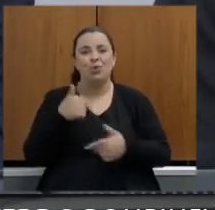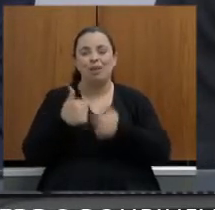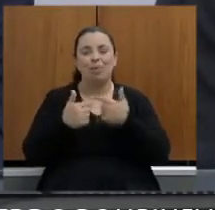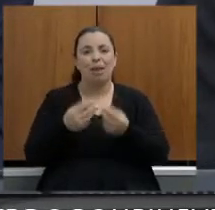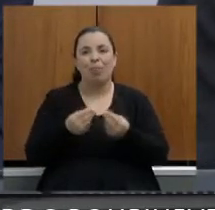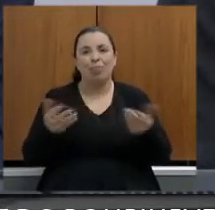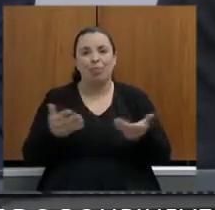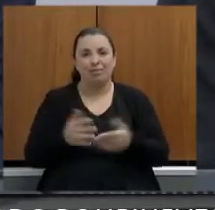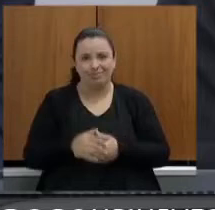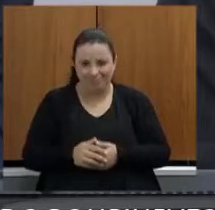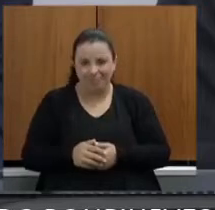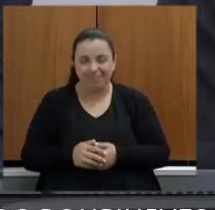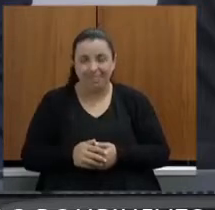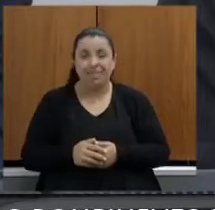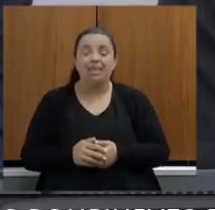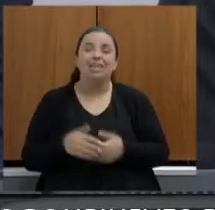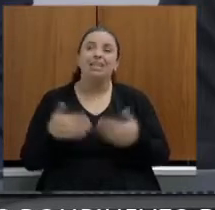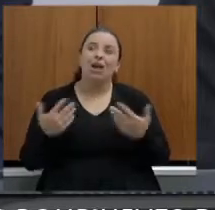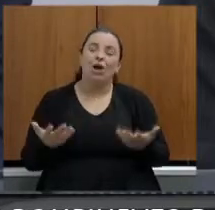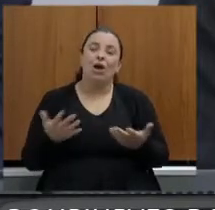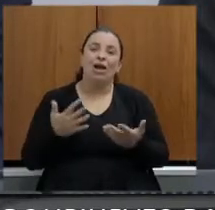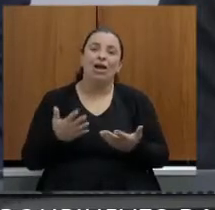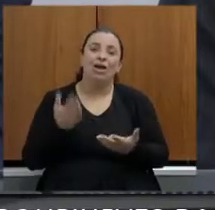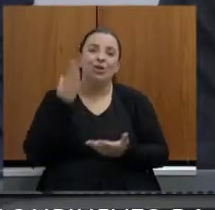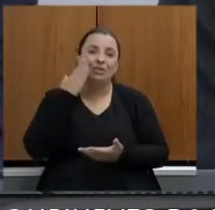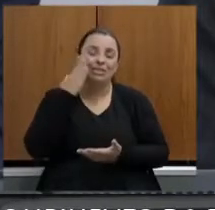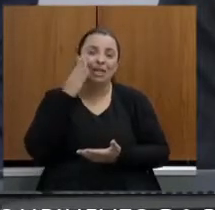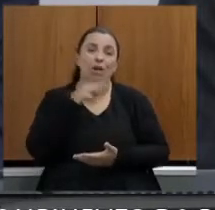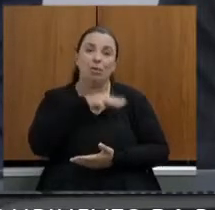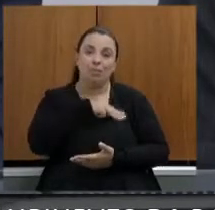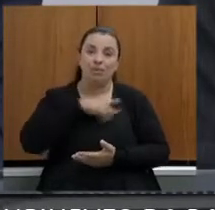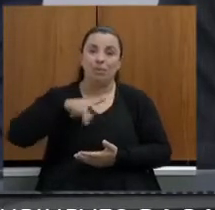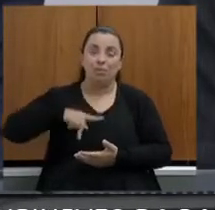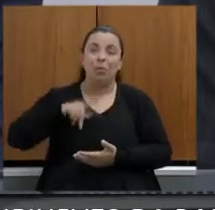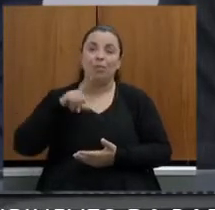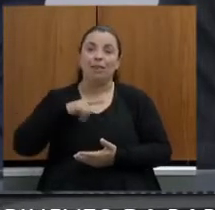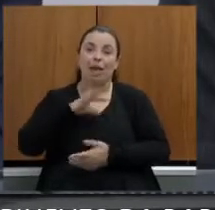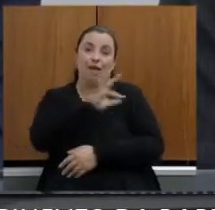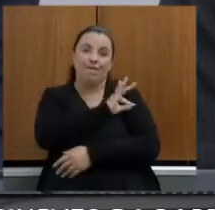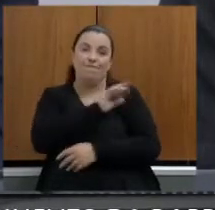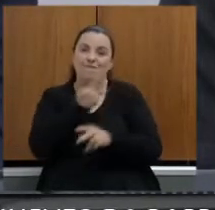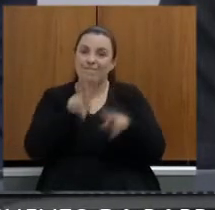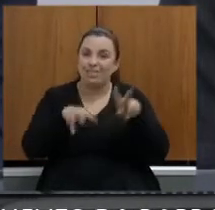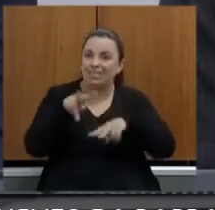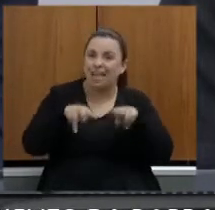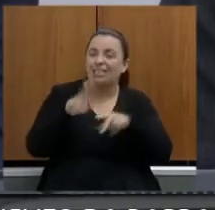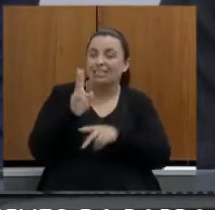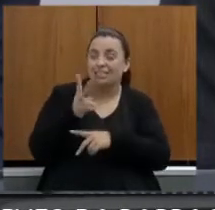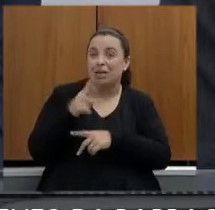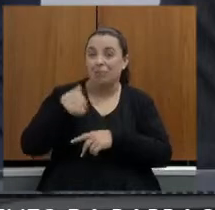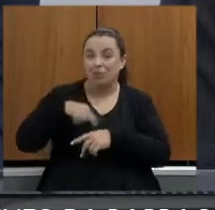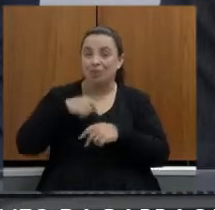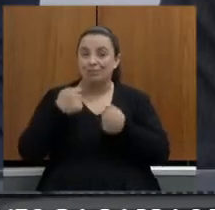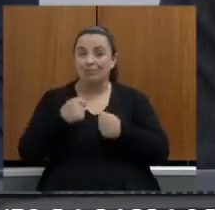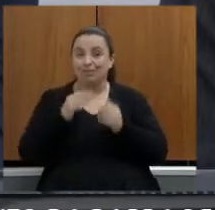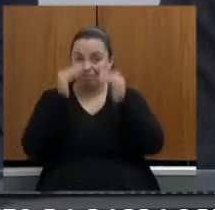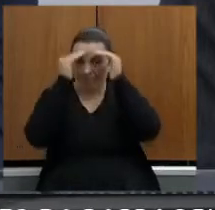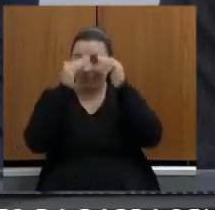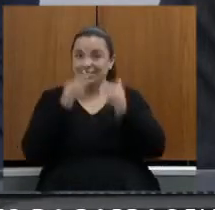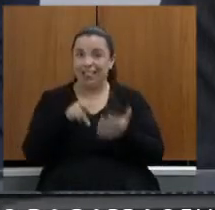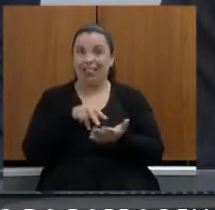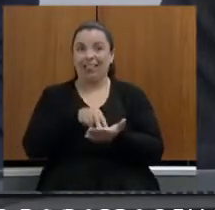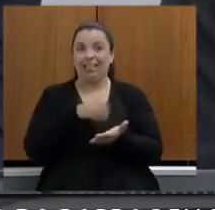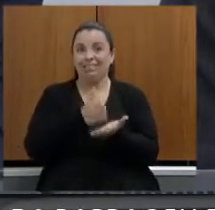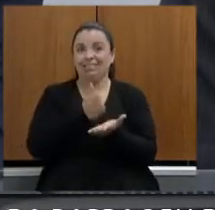seja mal entendido não é que o Ministério Público não tem fiscalizado pelo contrário não se fiscaliza e a gente tem que andar na linha mas também na hora em que a gente